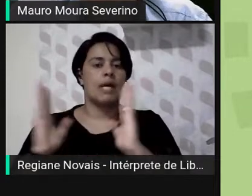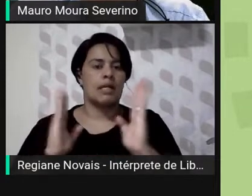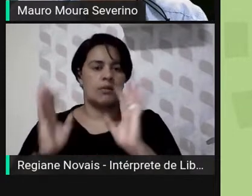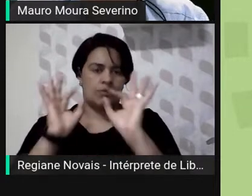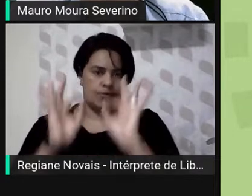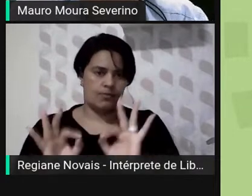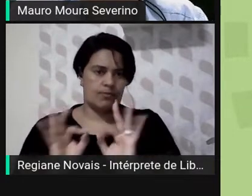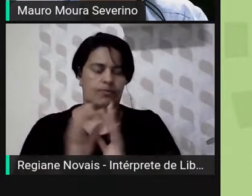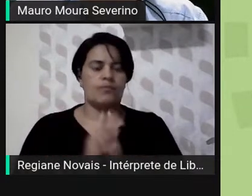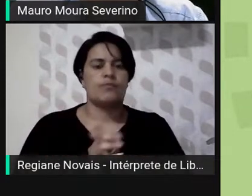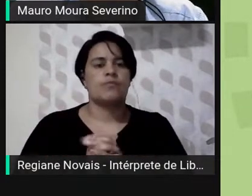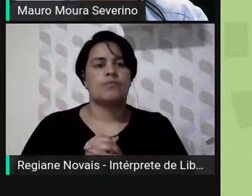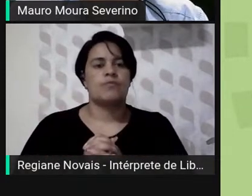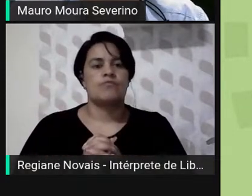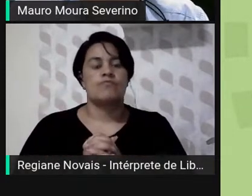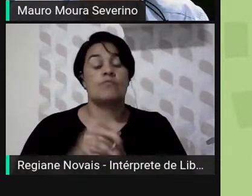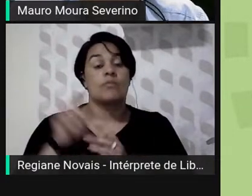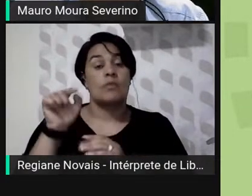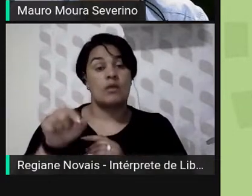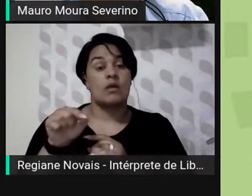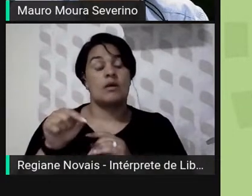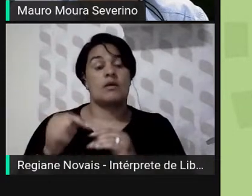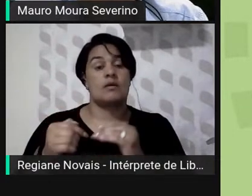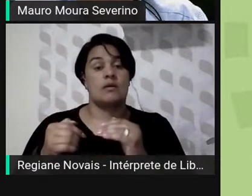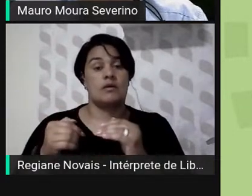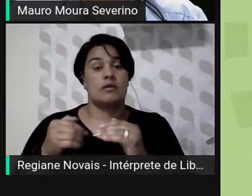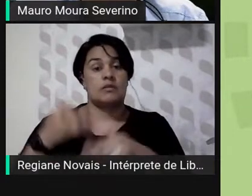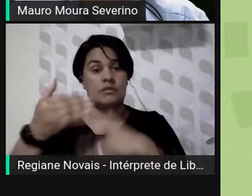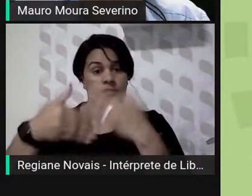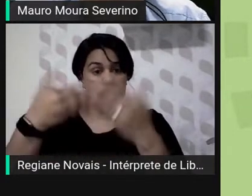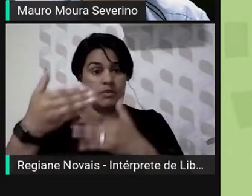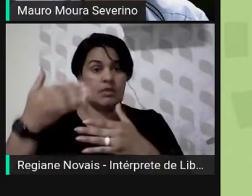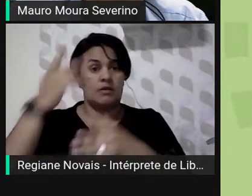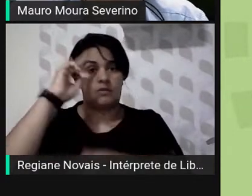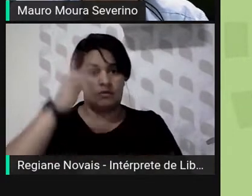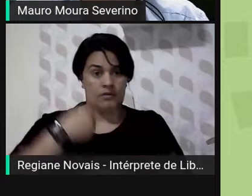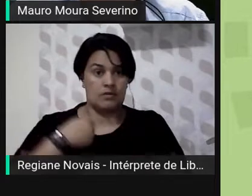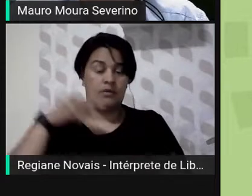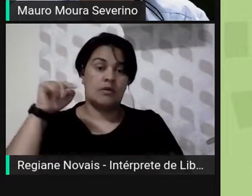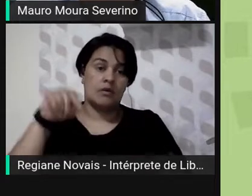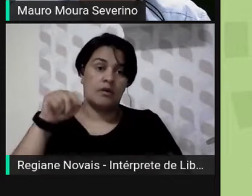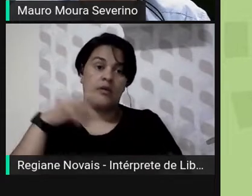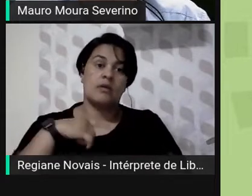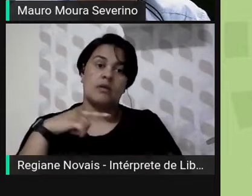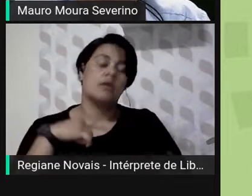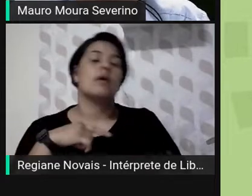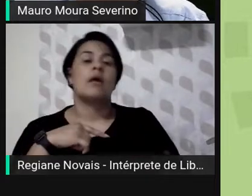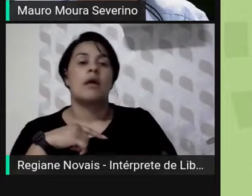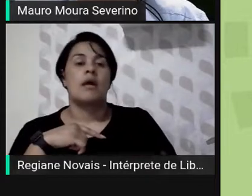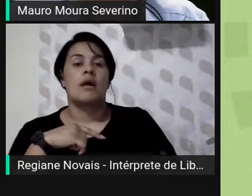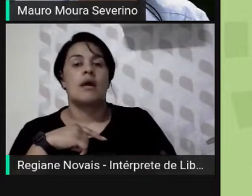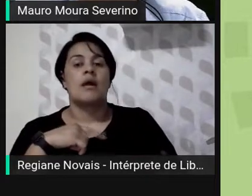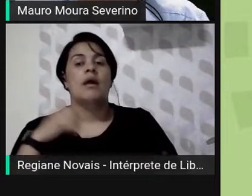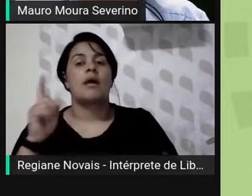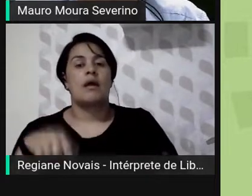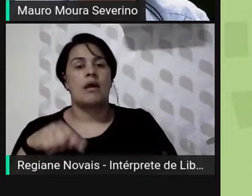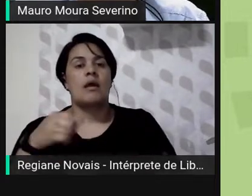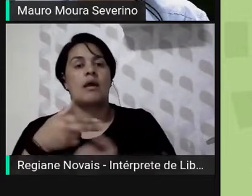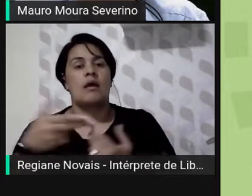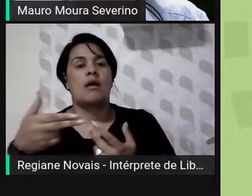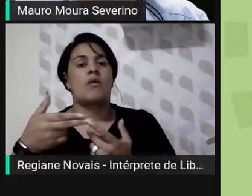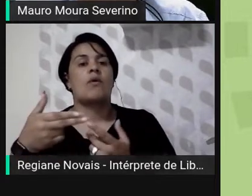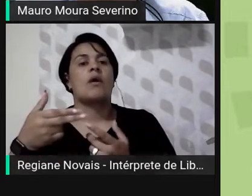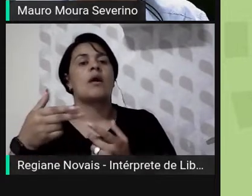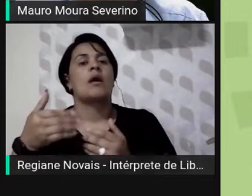Para o desempenho individual, essa mesma tabela do Excel, ela é construída a partir